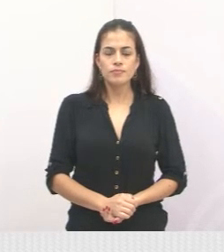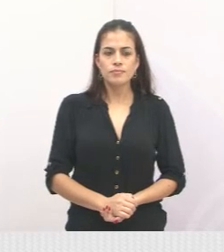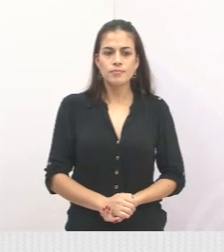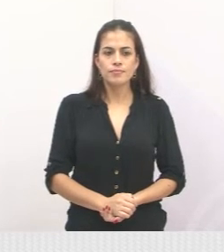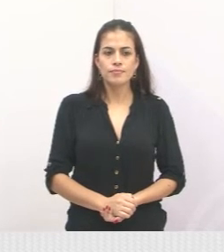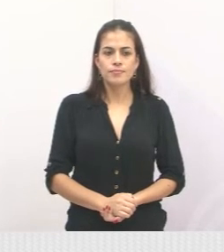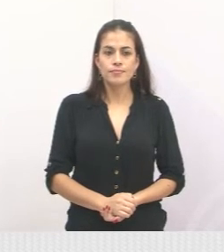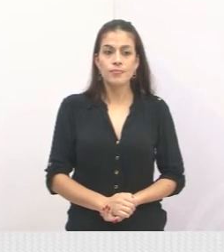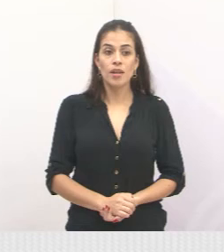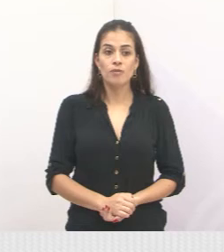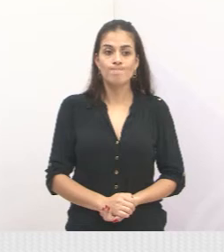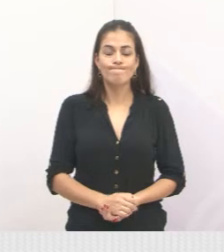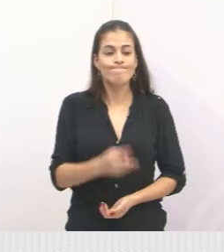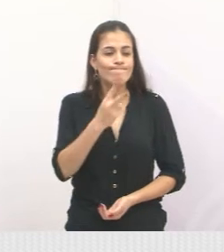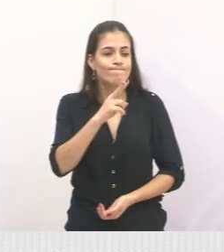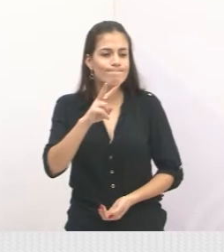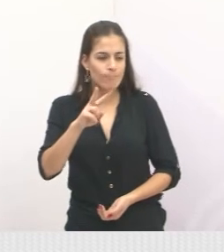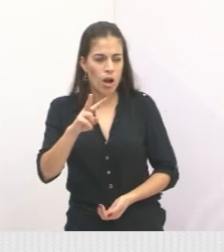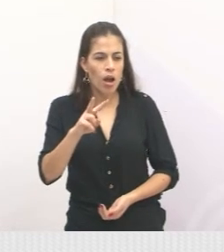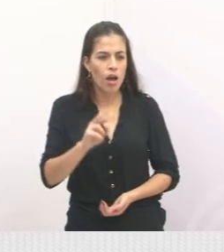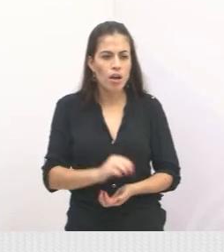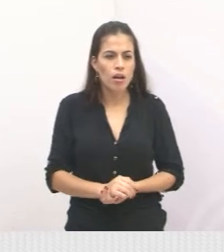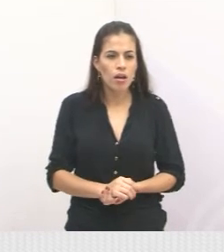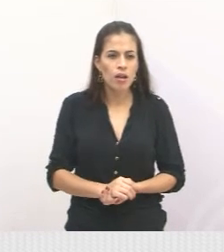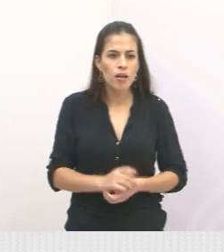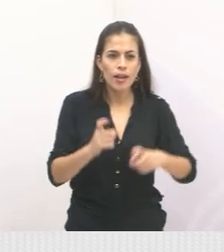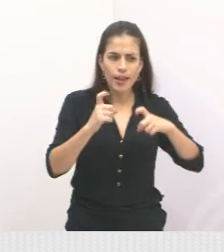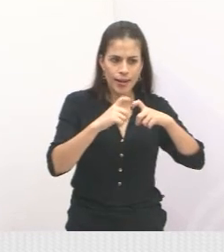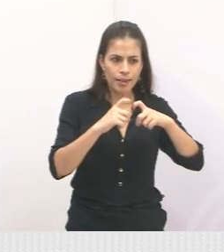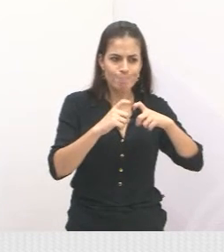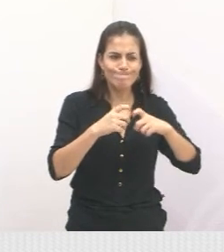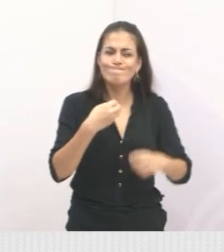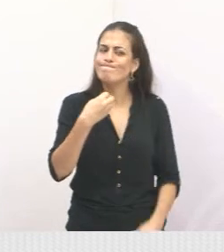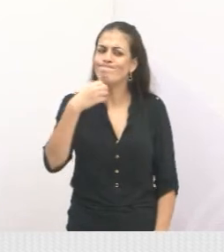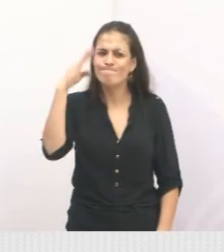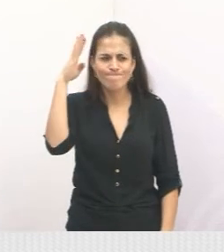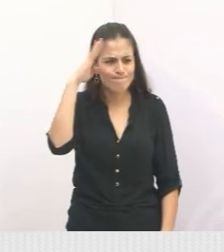Bom, por um olho clínico, um olho médico, ela faz muito mal.